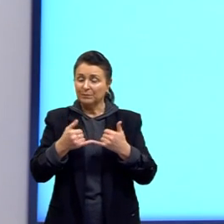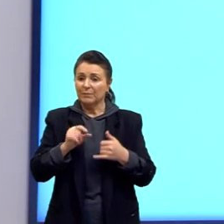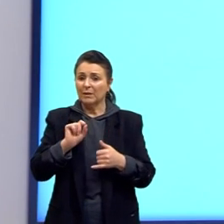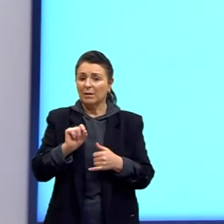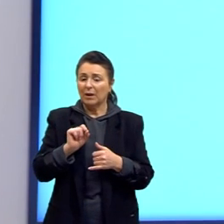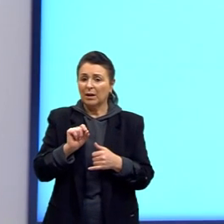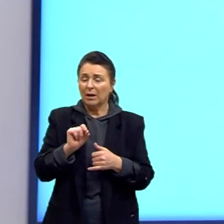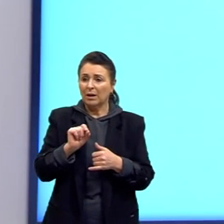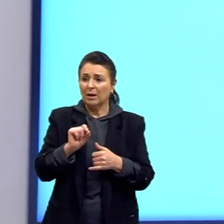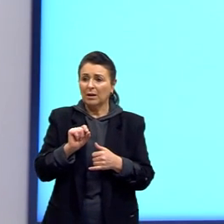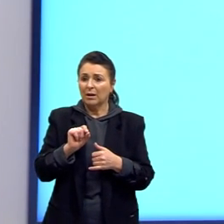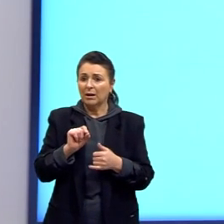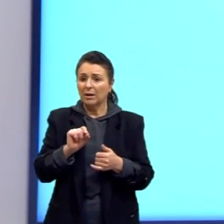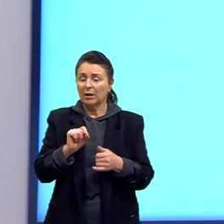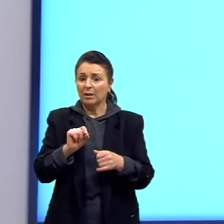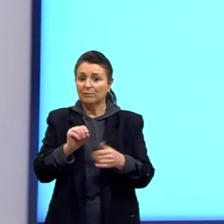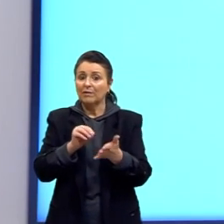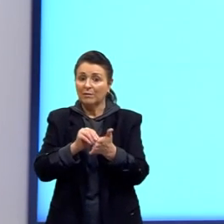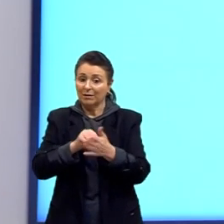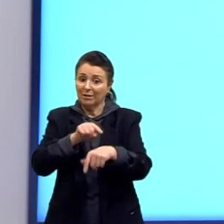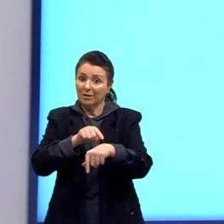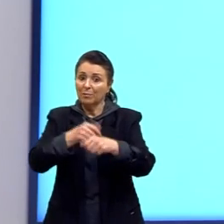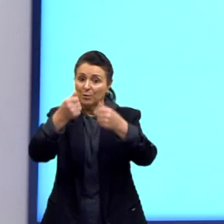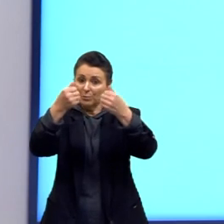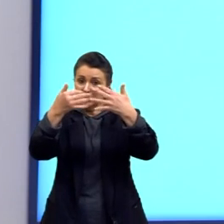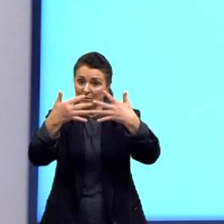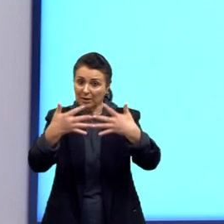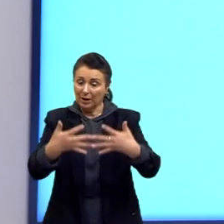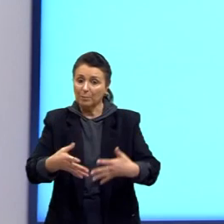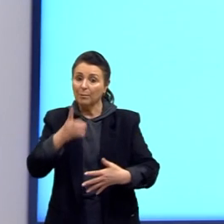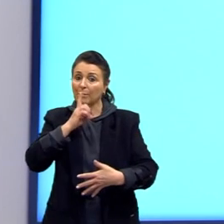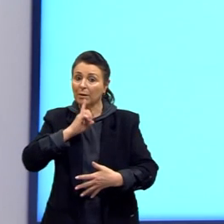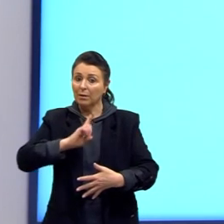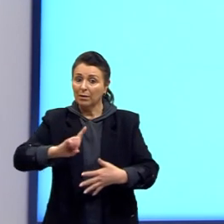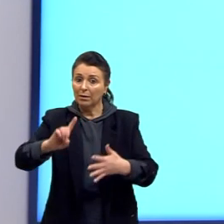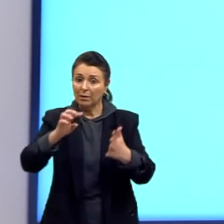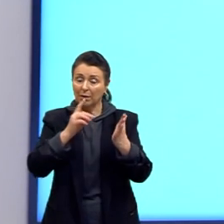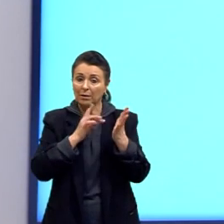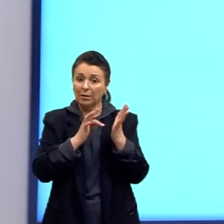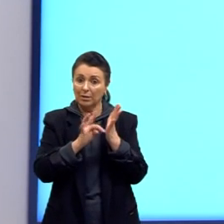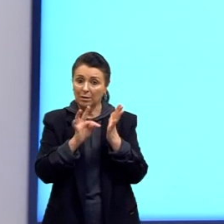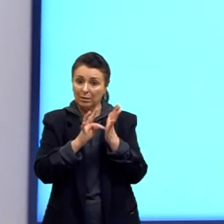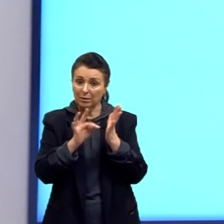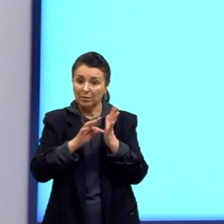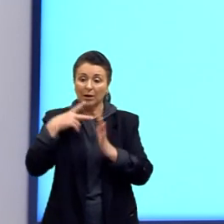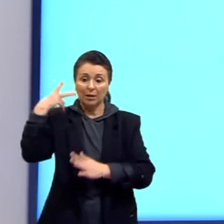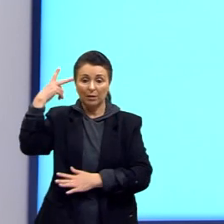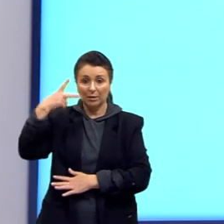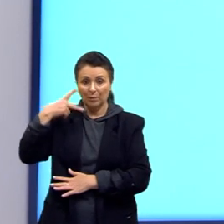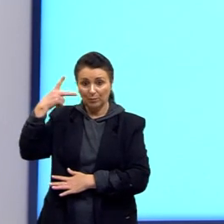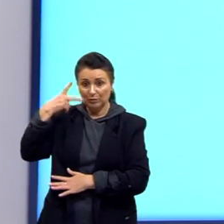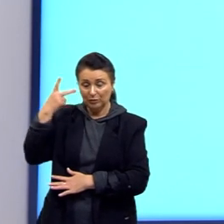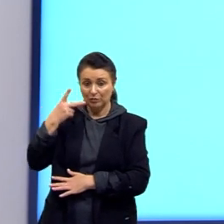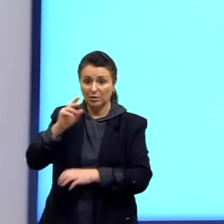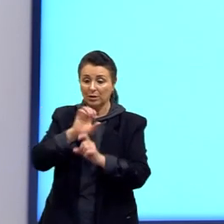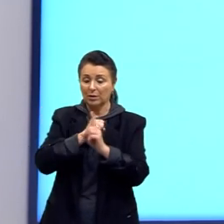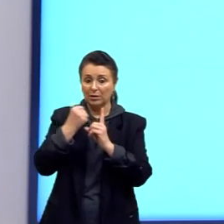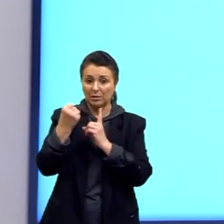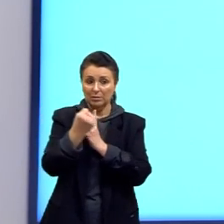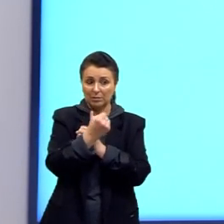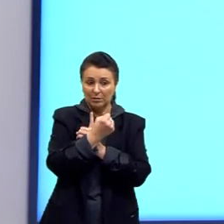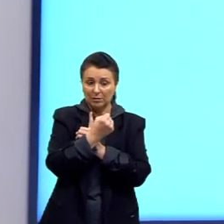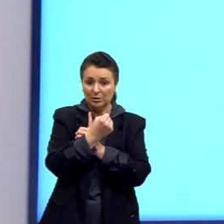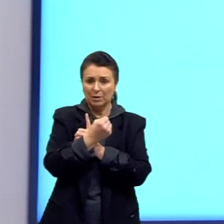não vou citar todos por falta de tempo, mas o darwinismo, por exemplo, aplicado na política e na sociedade, imaginando, então, que